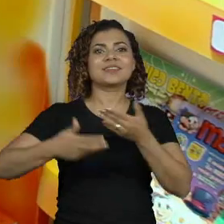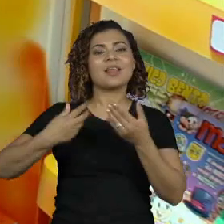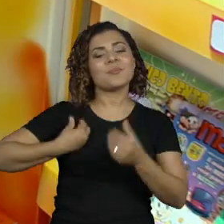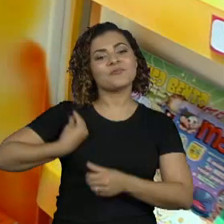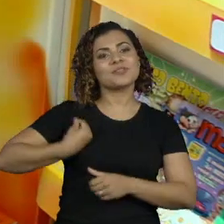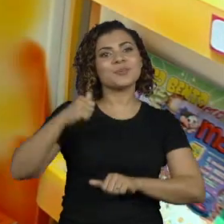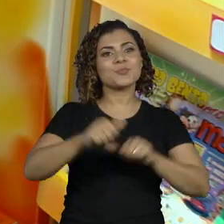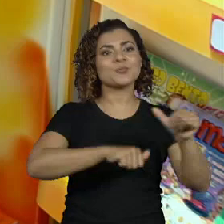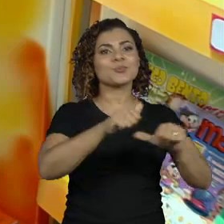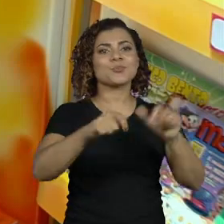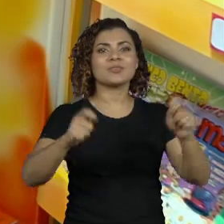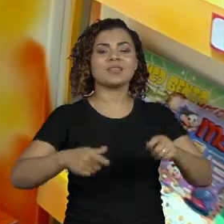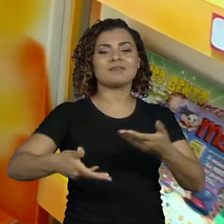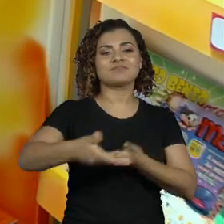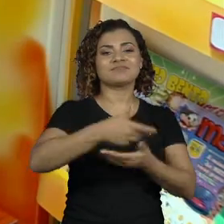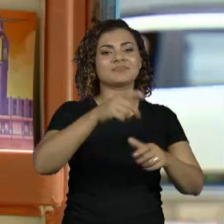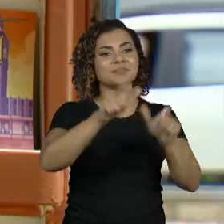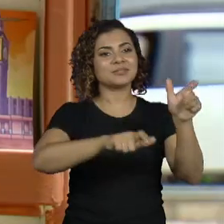vida das pessoas.